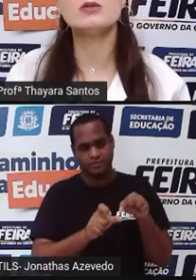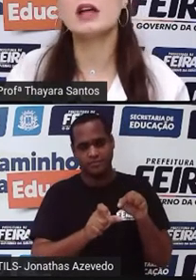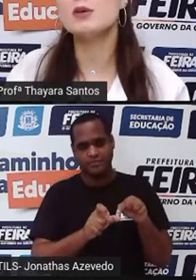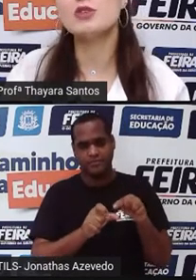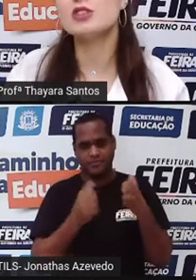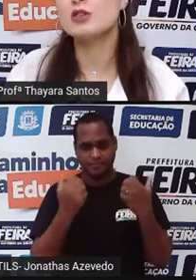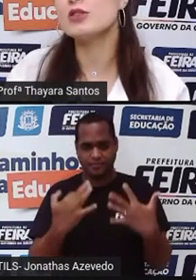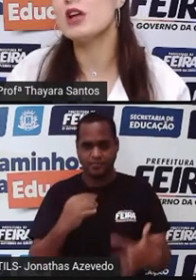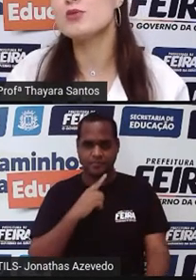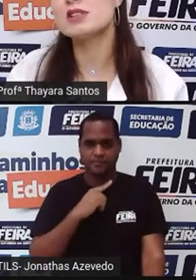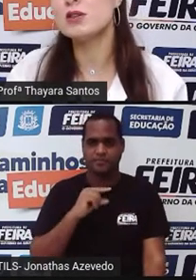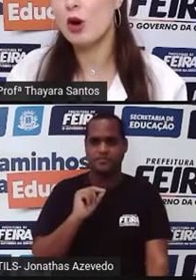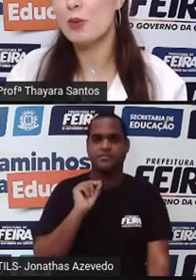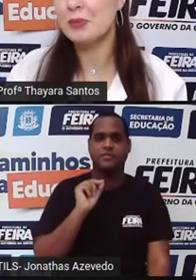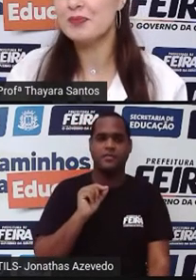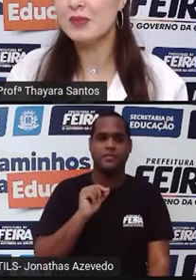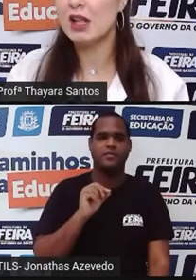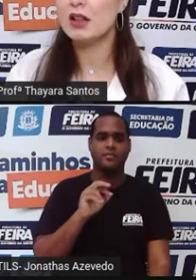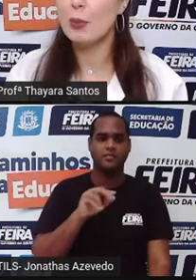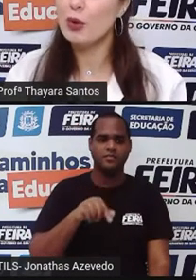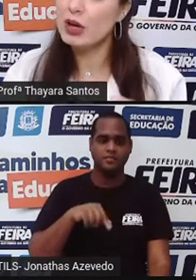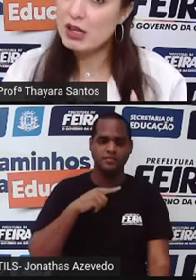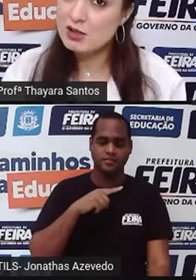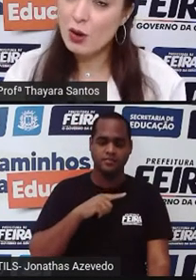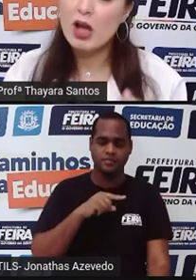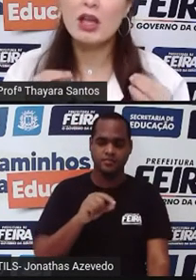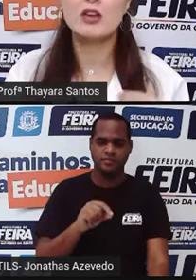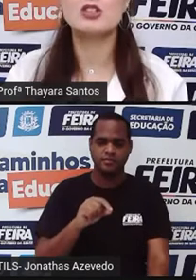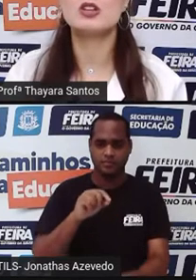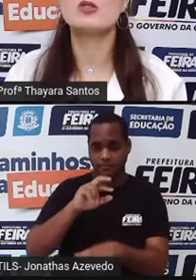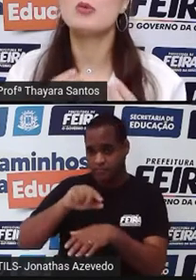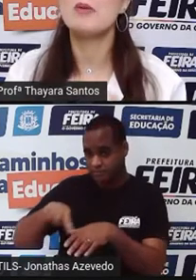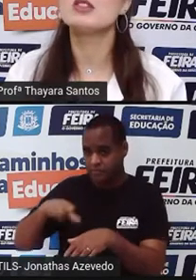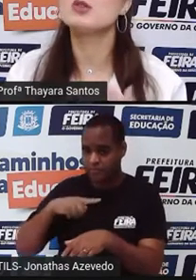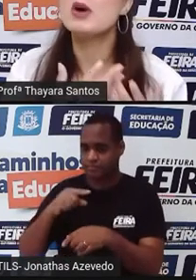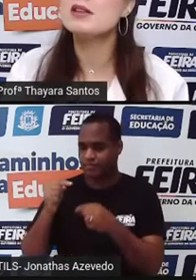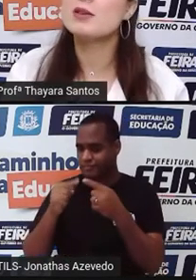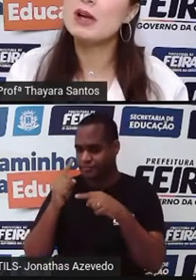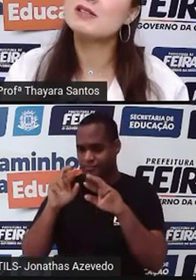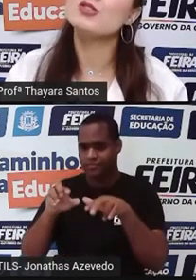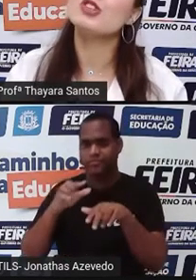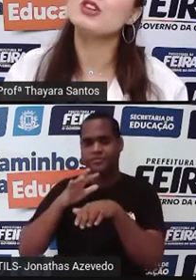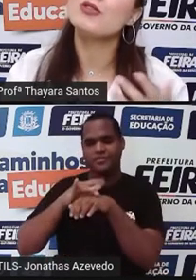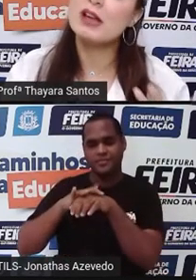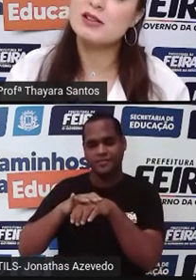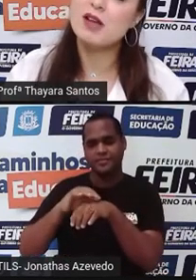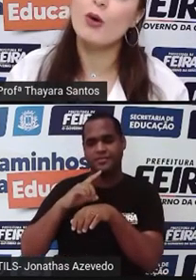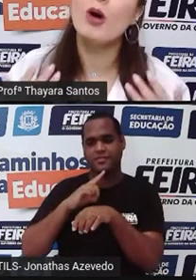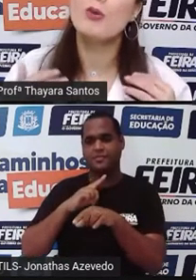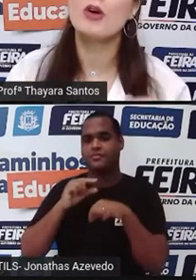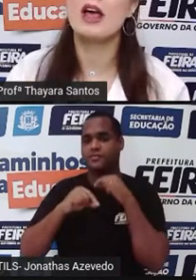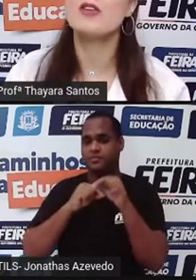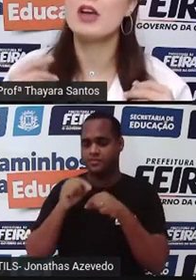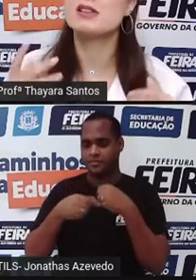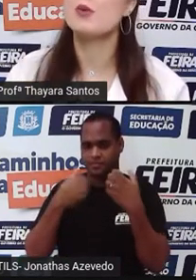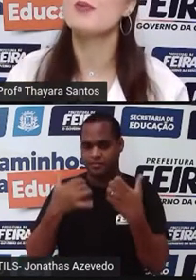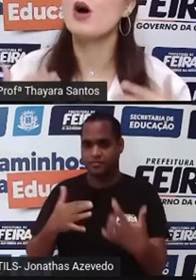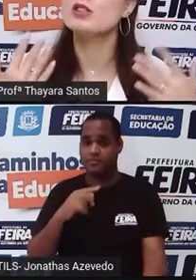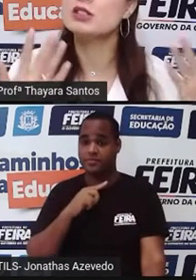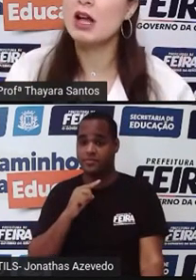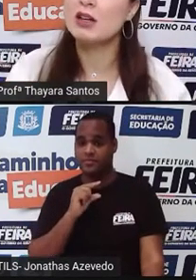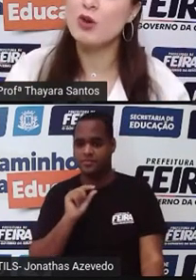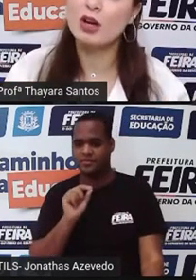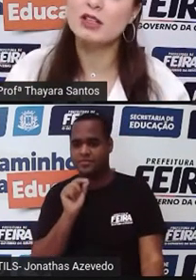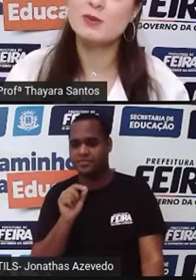só que ela não está demonstrando nenhum sintoma. Então, por isso que a gente não chama mais de doença, mas sim de infecção. Porque a infecção